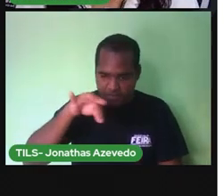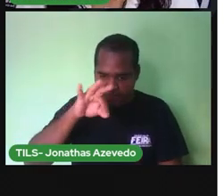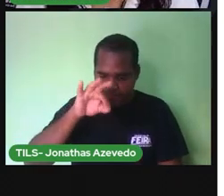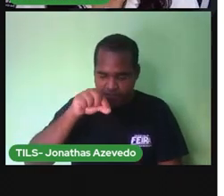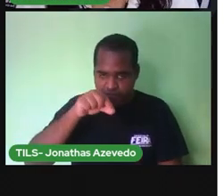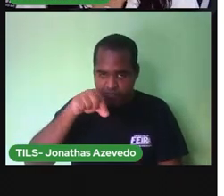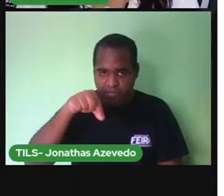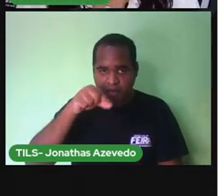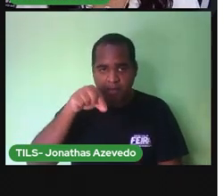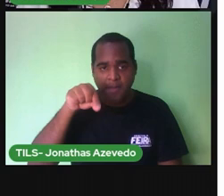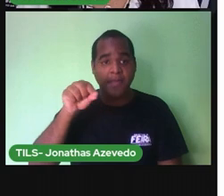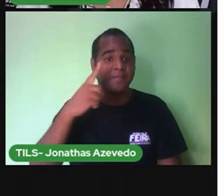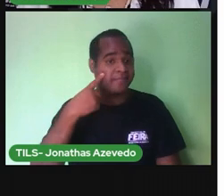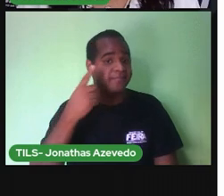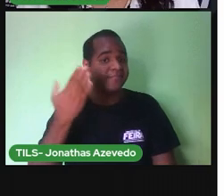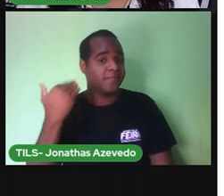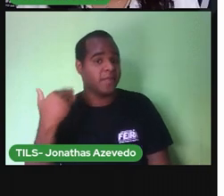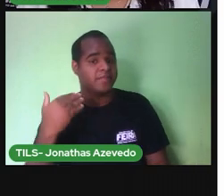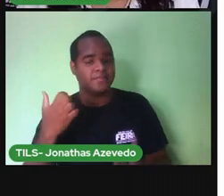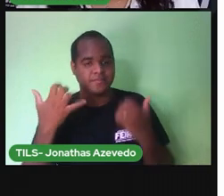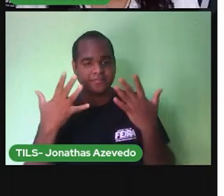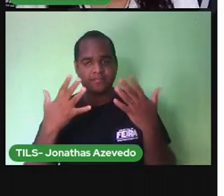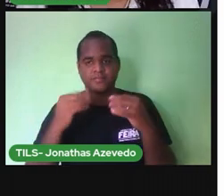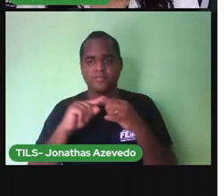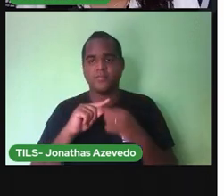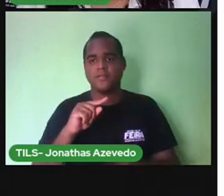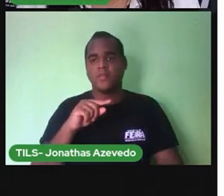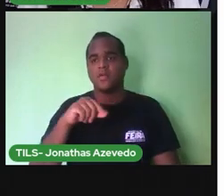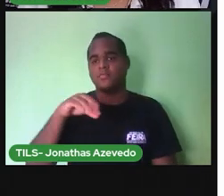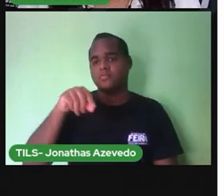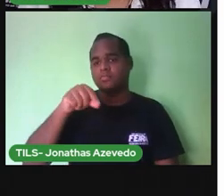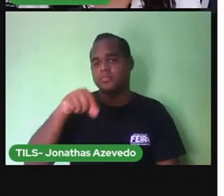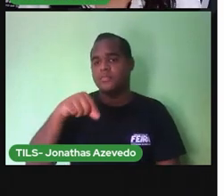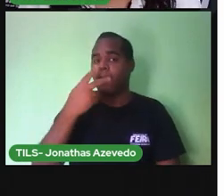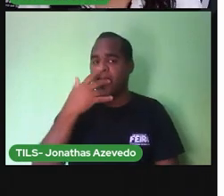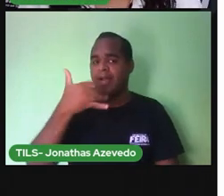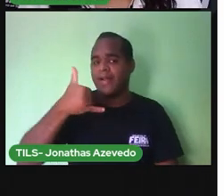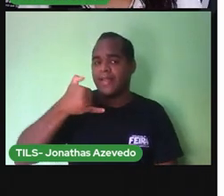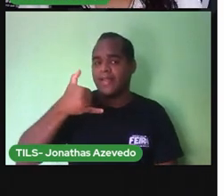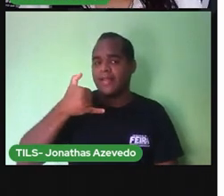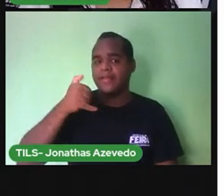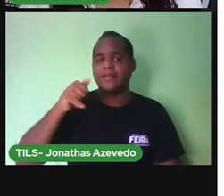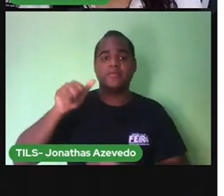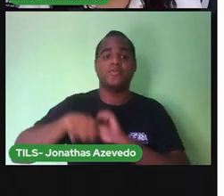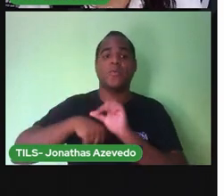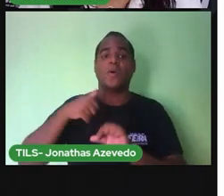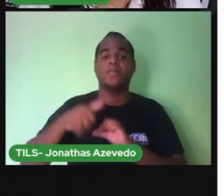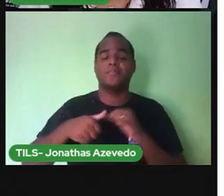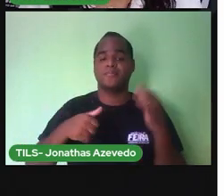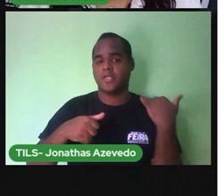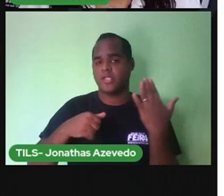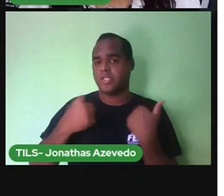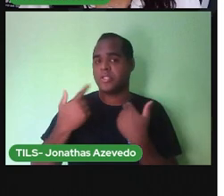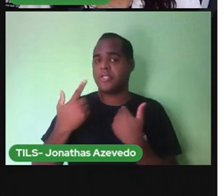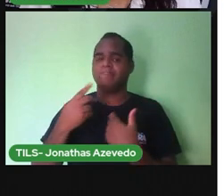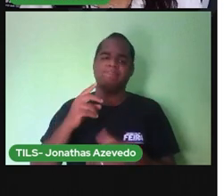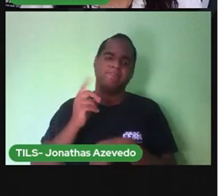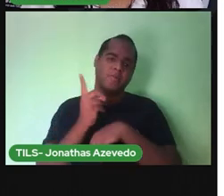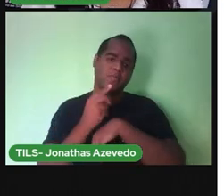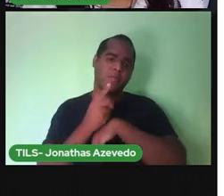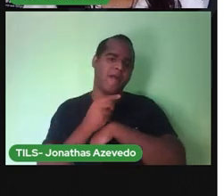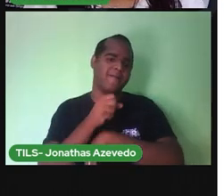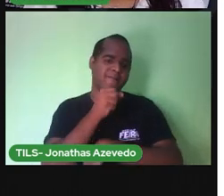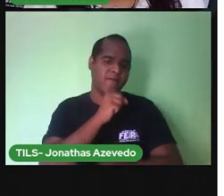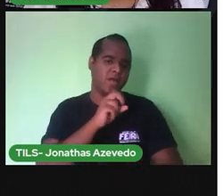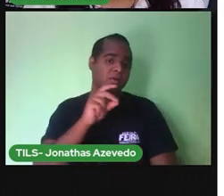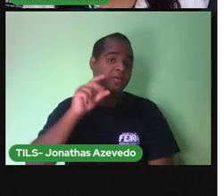antigamente. A pena servia de caneta. Relógios antigos, chaves,